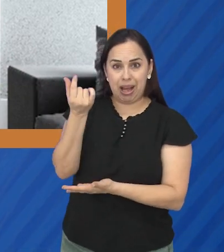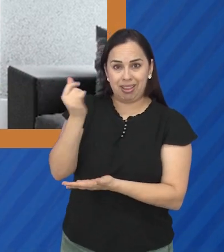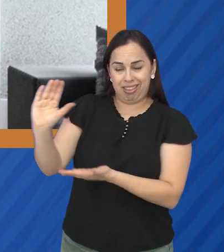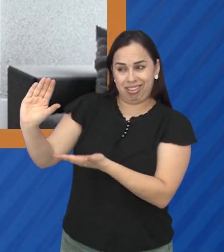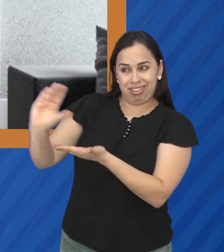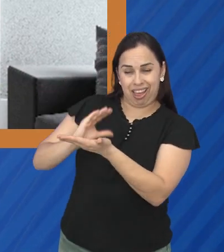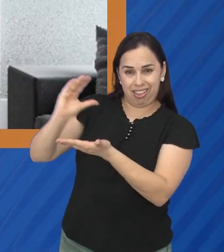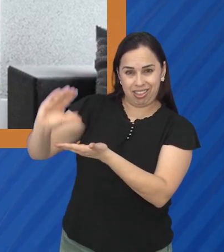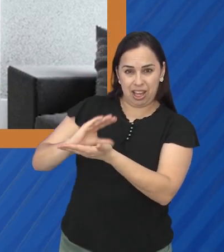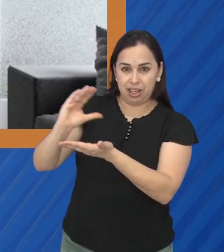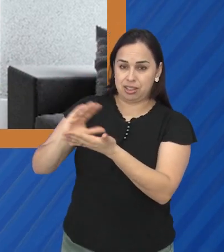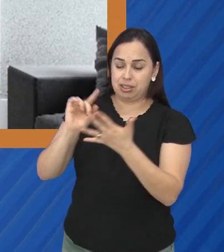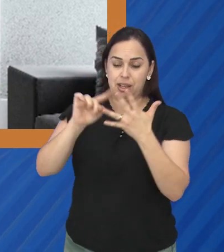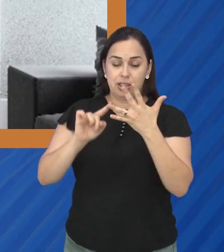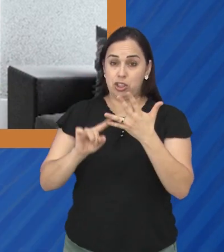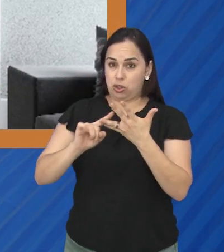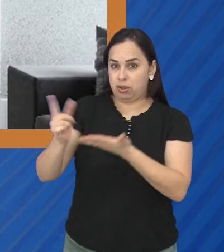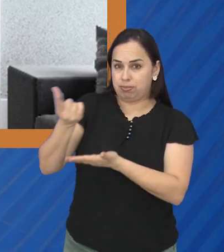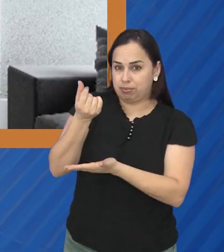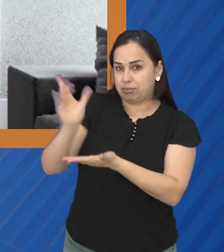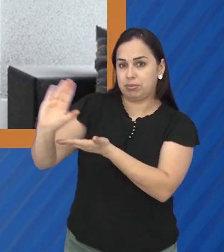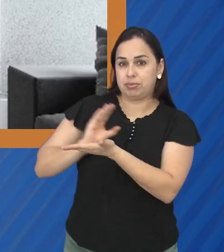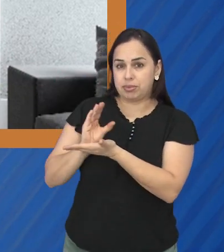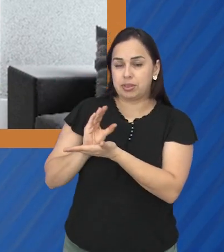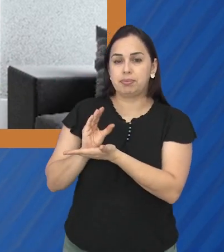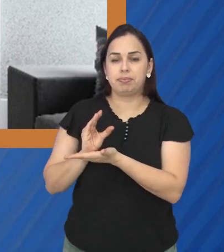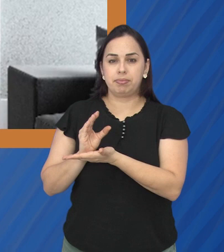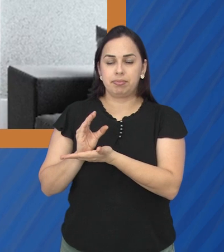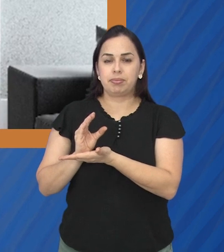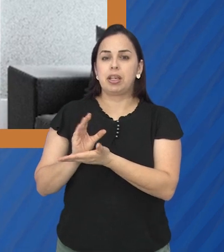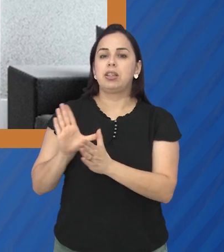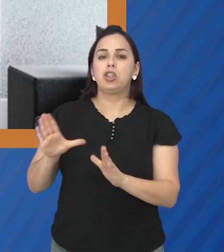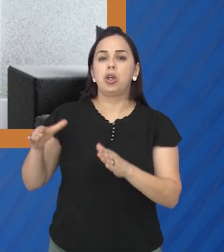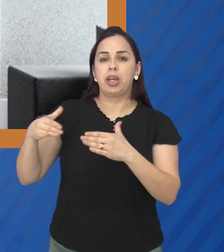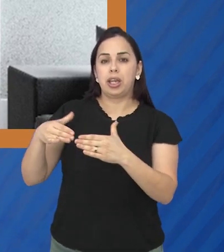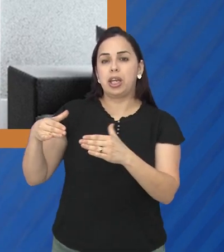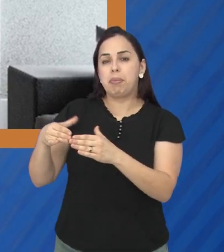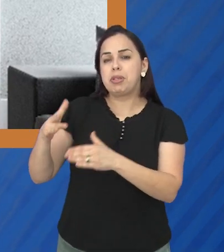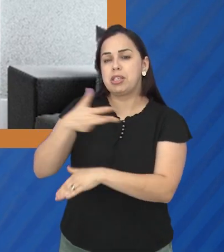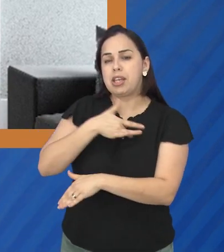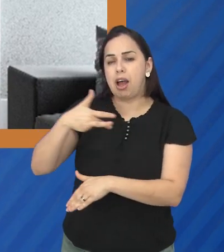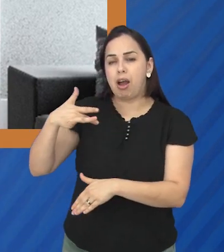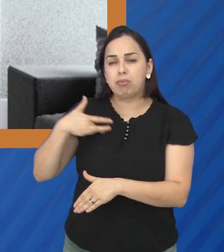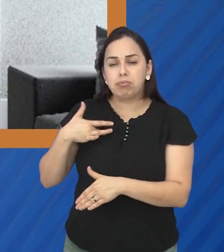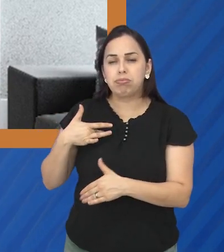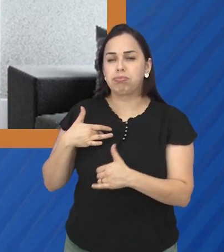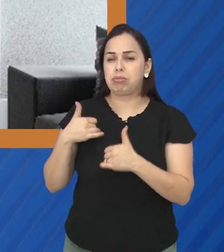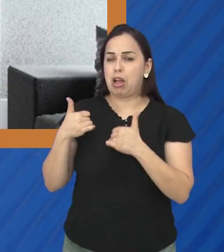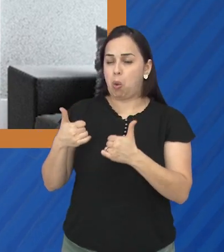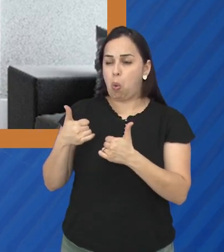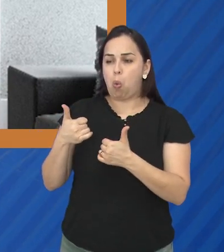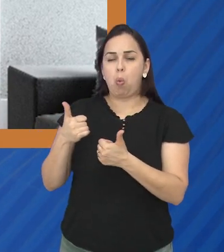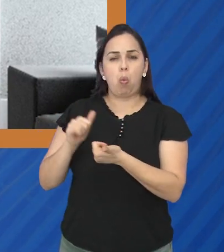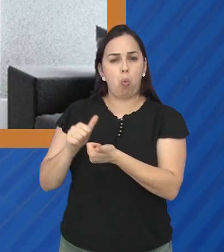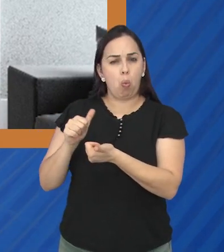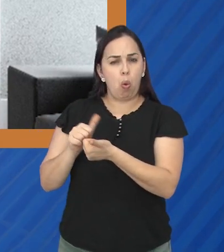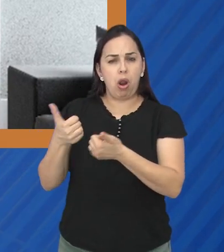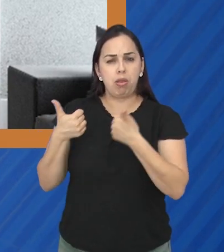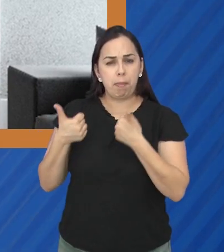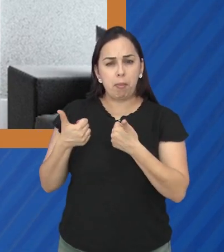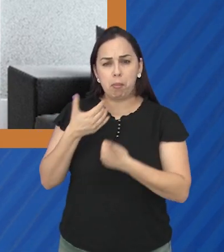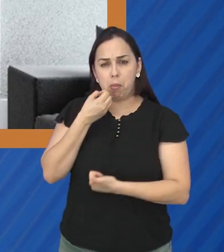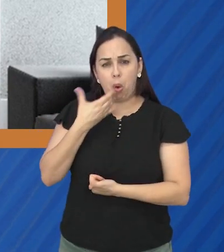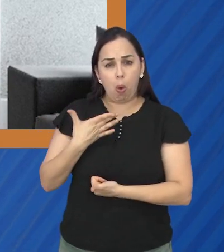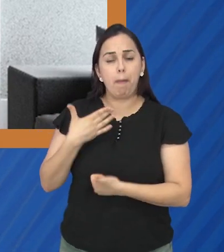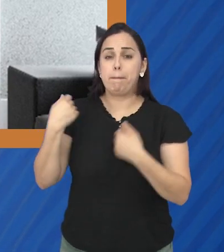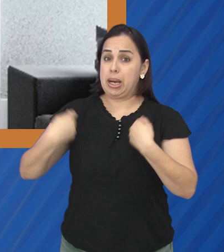e para as políticas públicas A gente precisa de equipes de saúde bem qualificadas